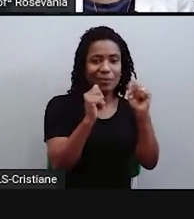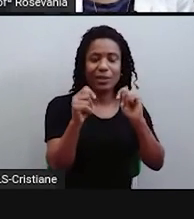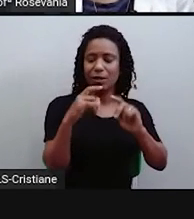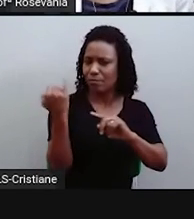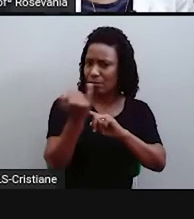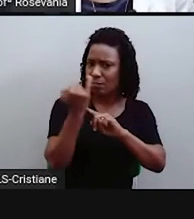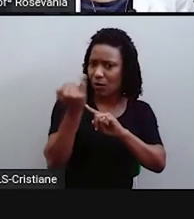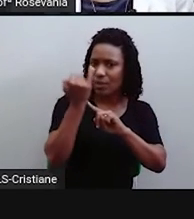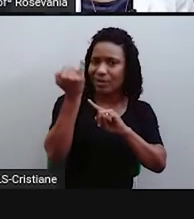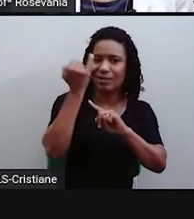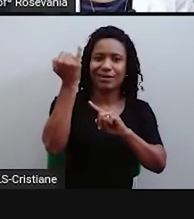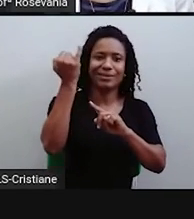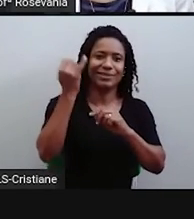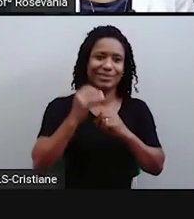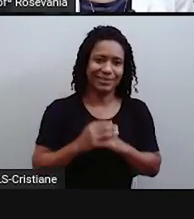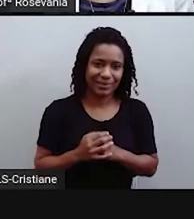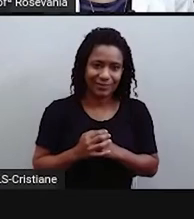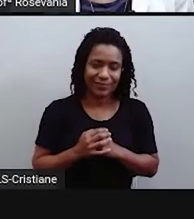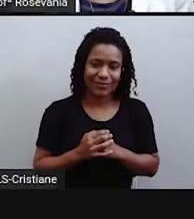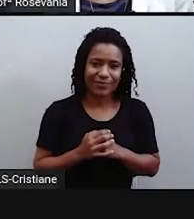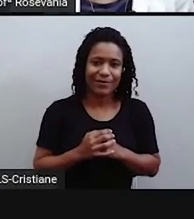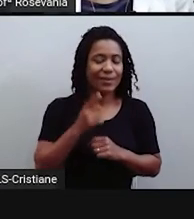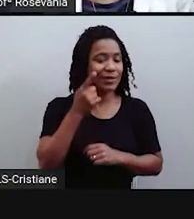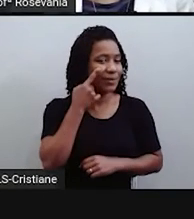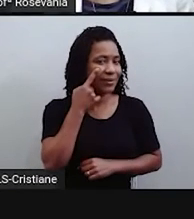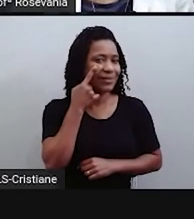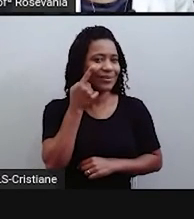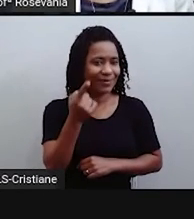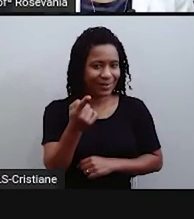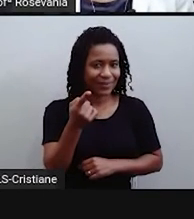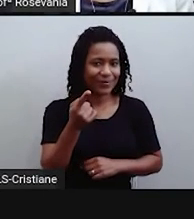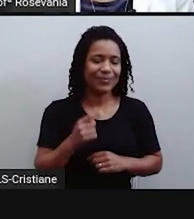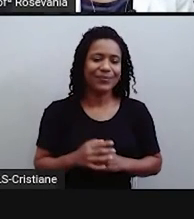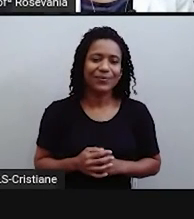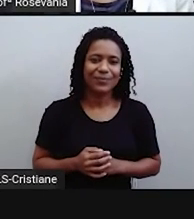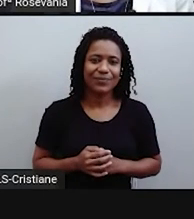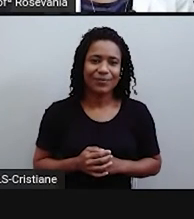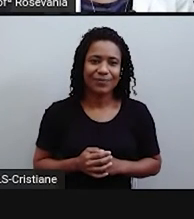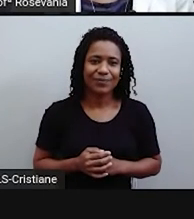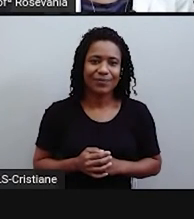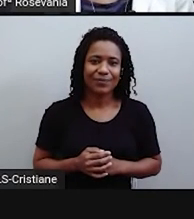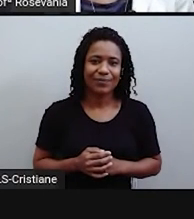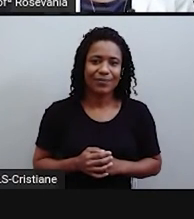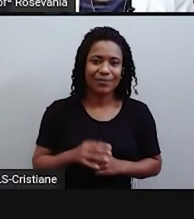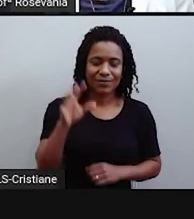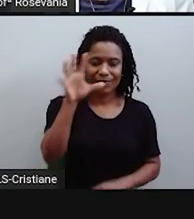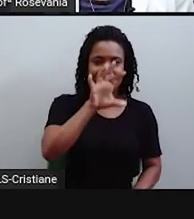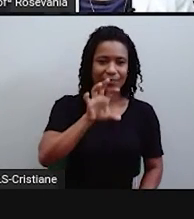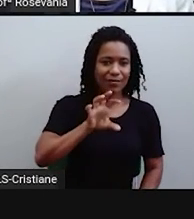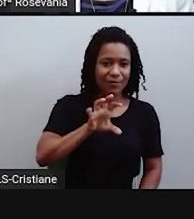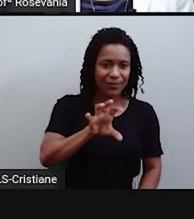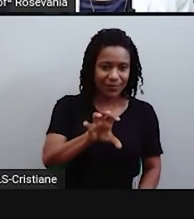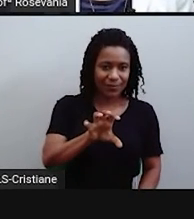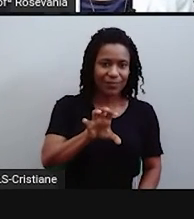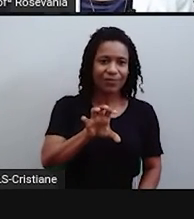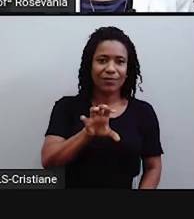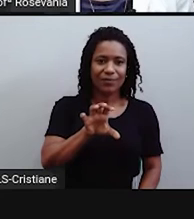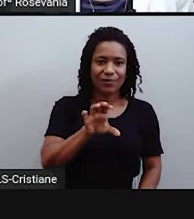físicas, que aqui os climas também são um pouco mais frios, com exceção dessa parte aqui da